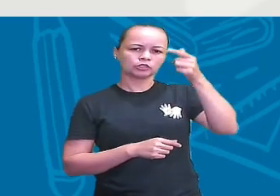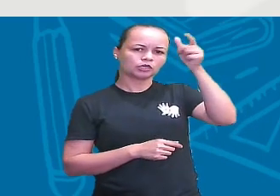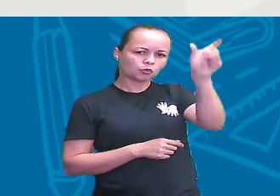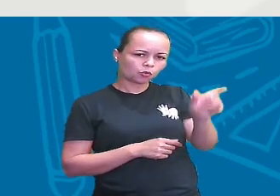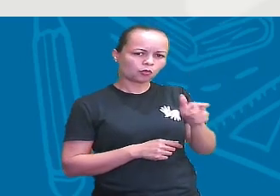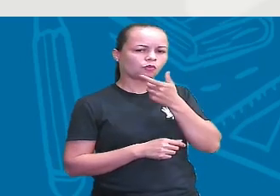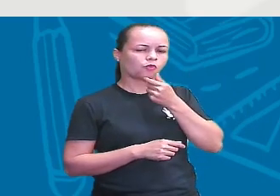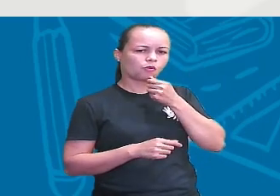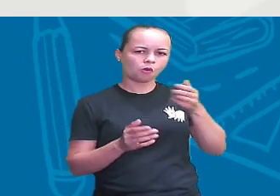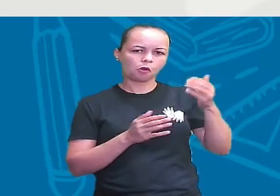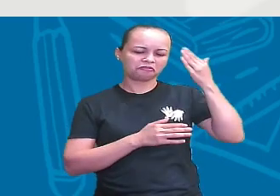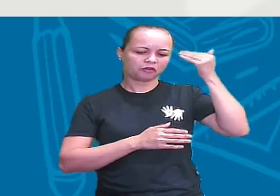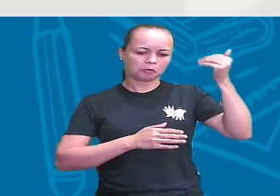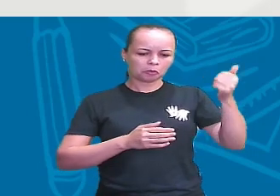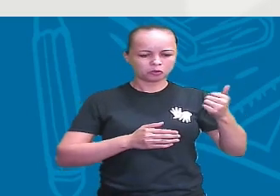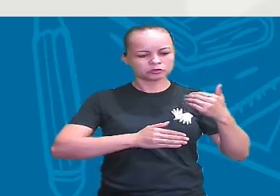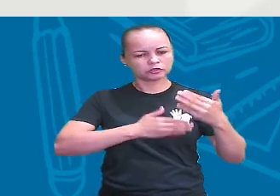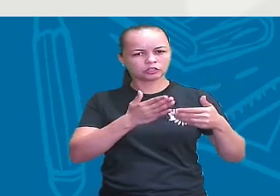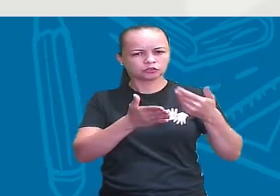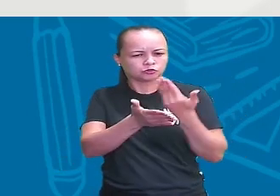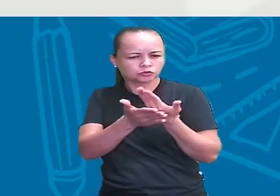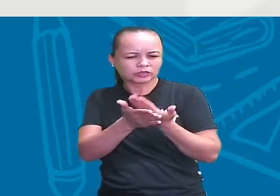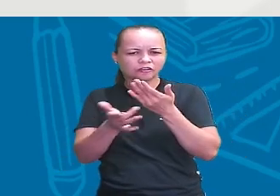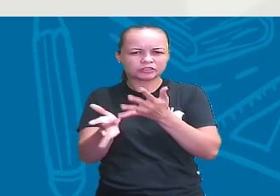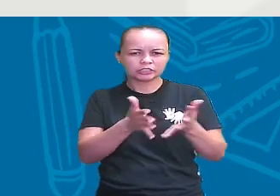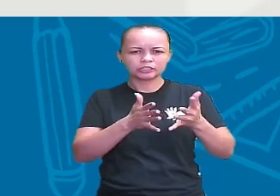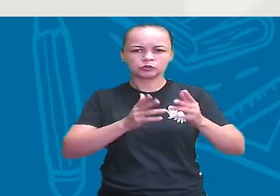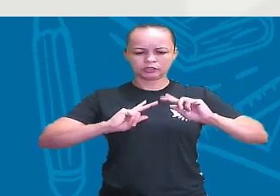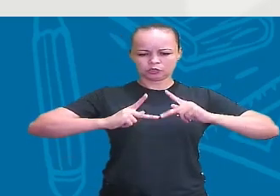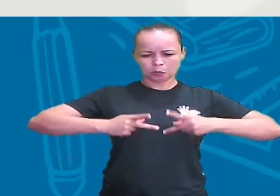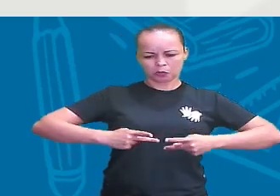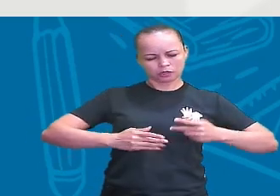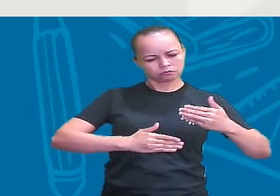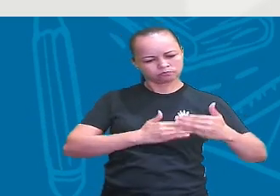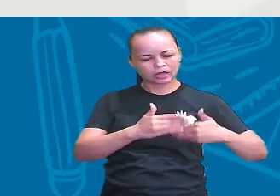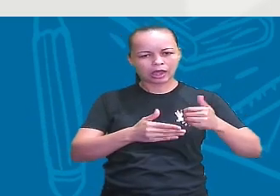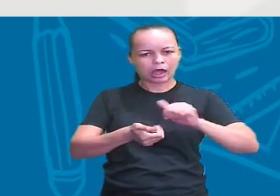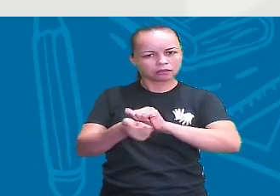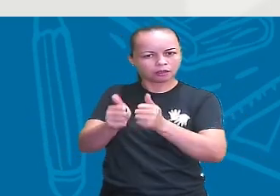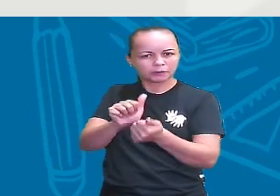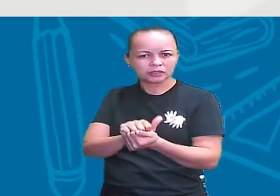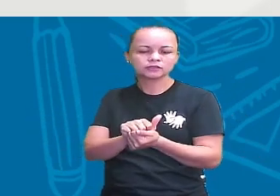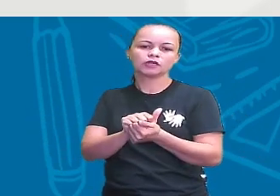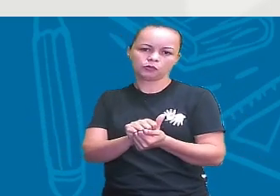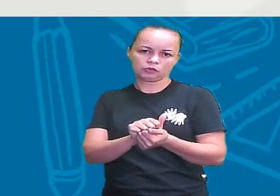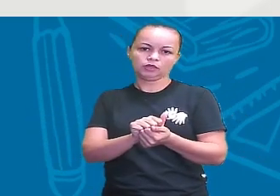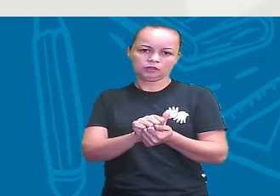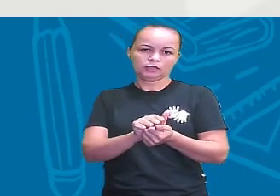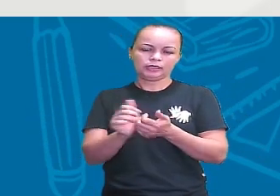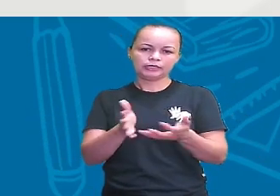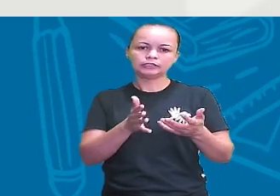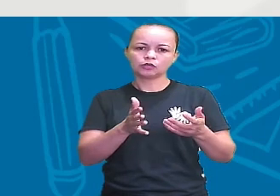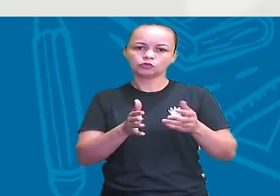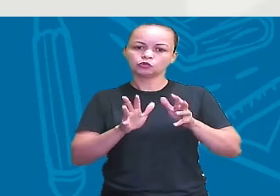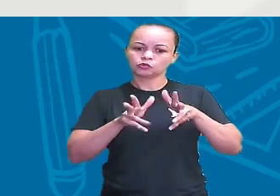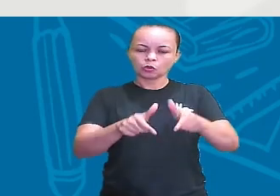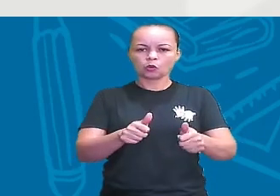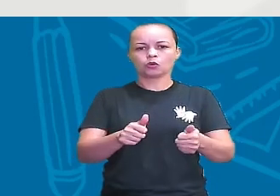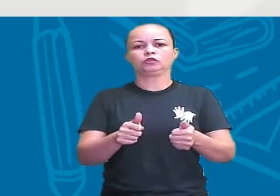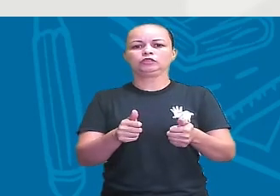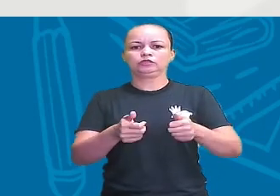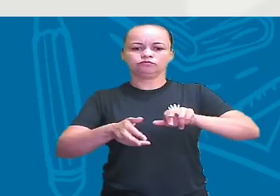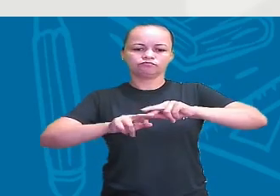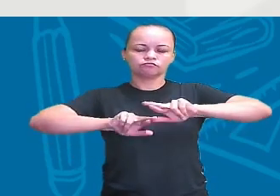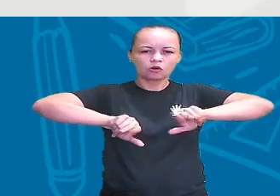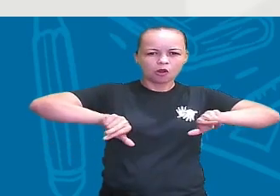humanos, eles surgem a partir de um processo de adaptação a todas as espécies da natureza, na verdade. Elas vão se adaptando no ambiente em que elas estão